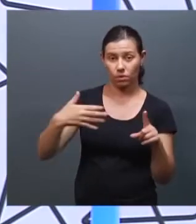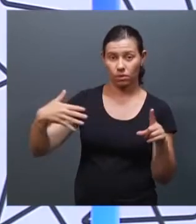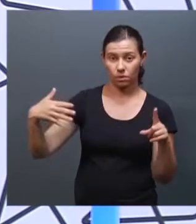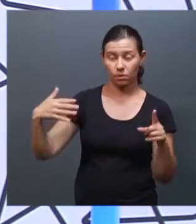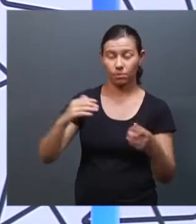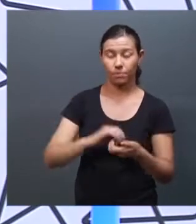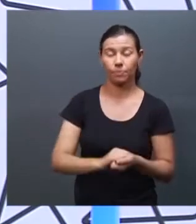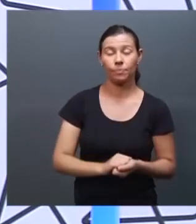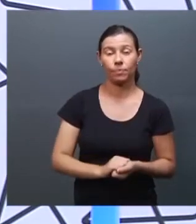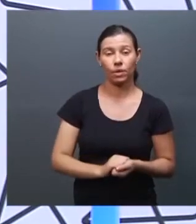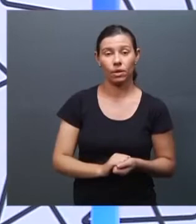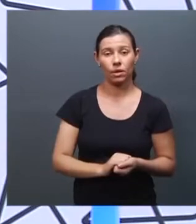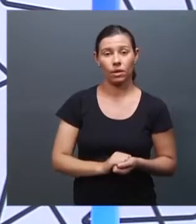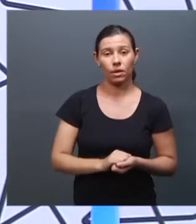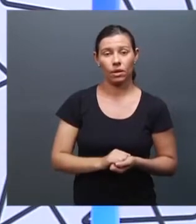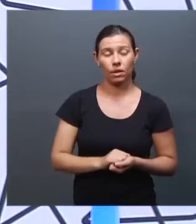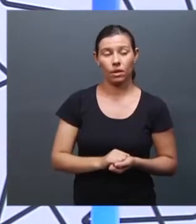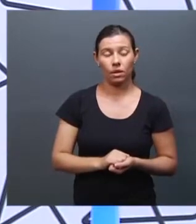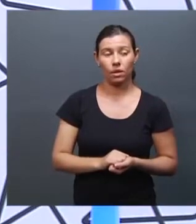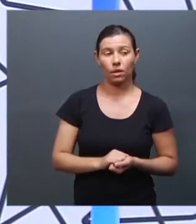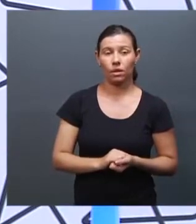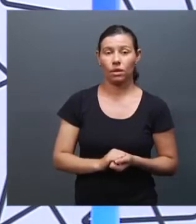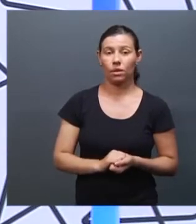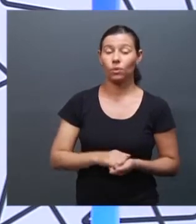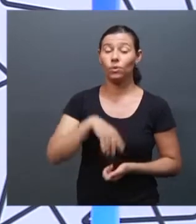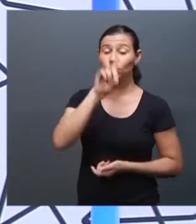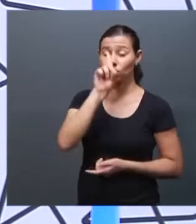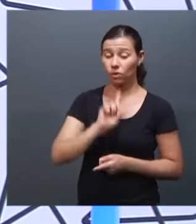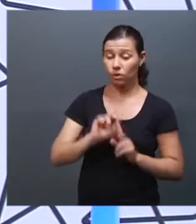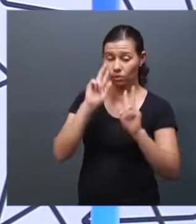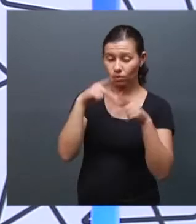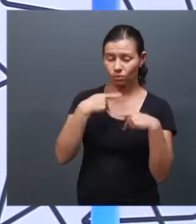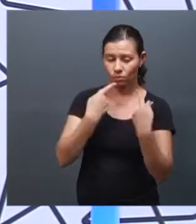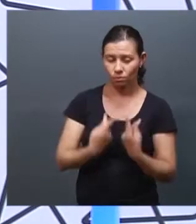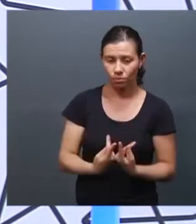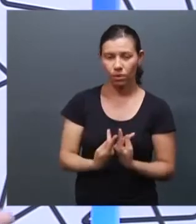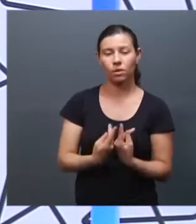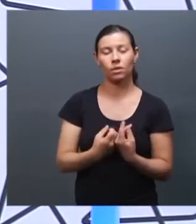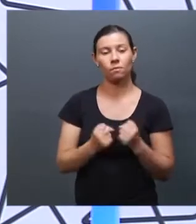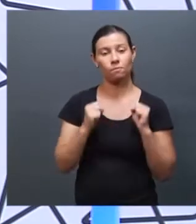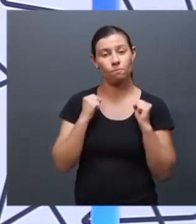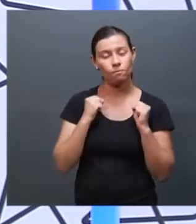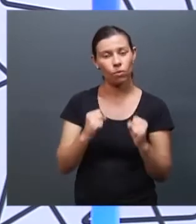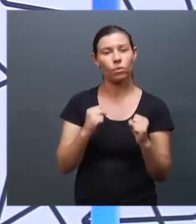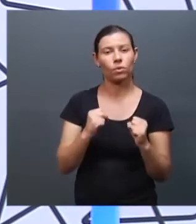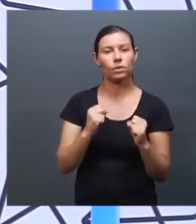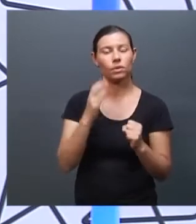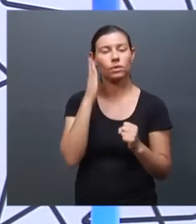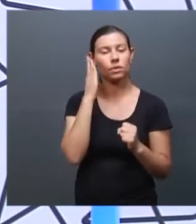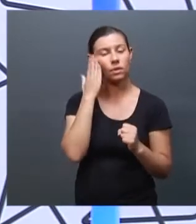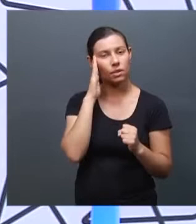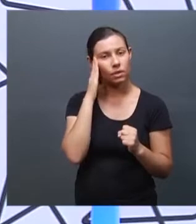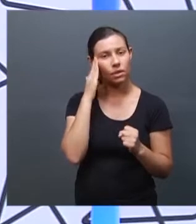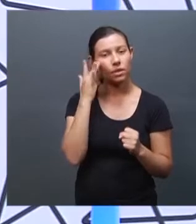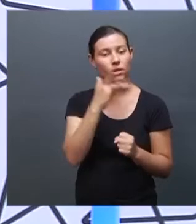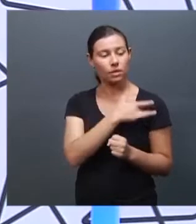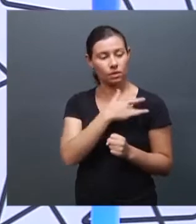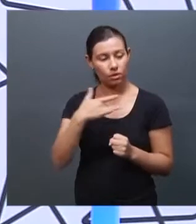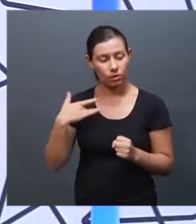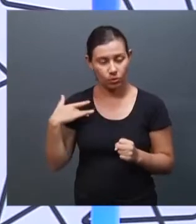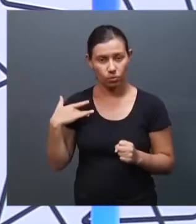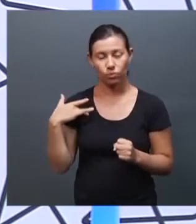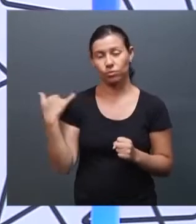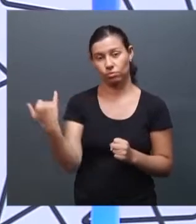em acesso a direitos humanos em fortalecimento sem discutir sem entender o que a saúde representa nesse